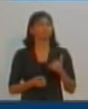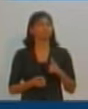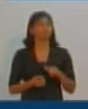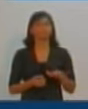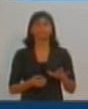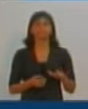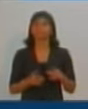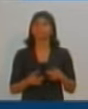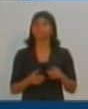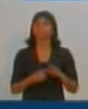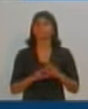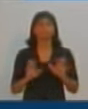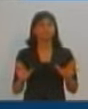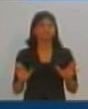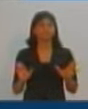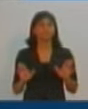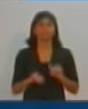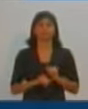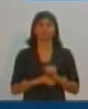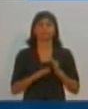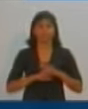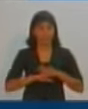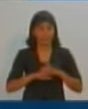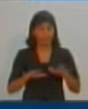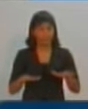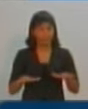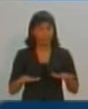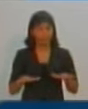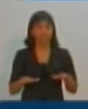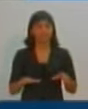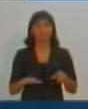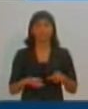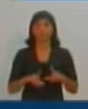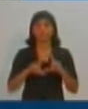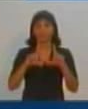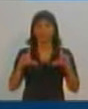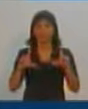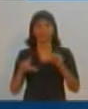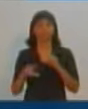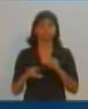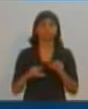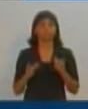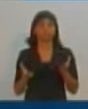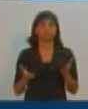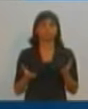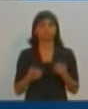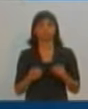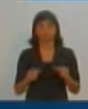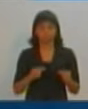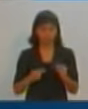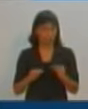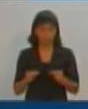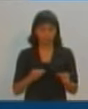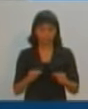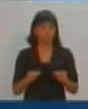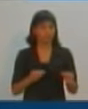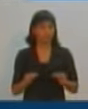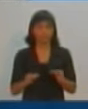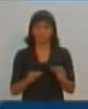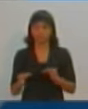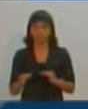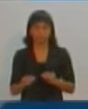resolveu eliminar simplesmente o festival de teatro. Ora, se não houve planejamento para isso, então